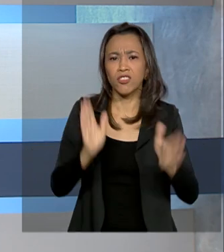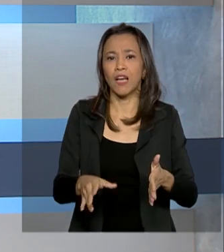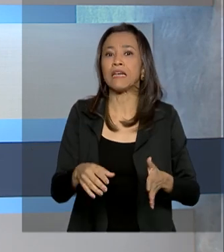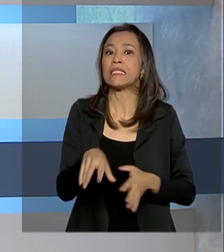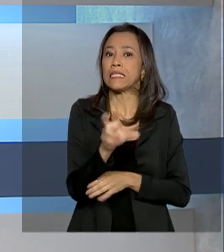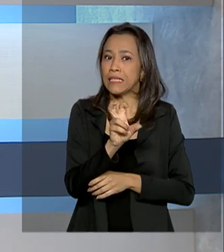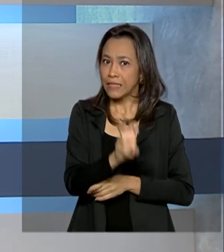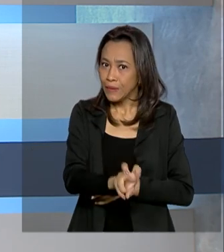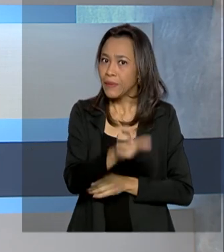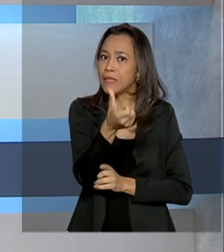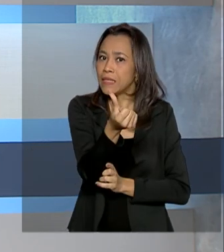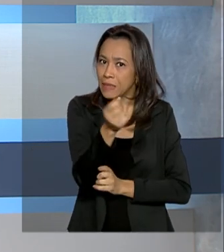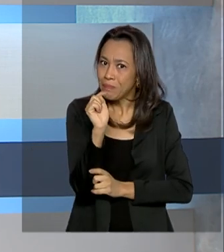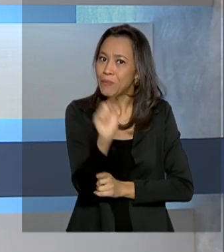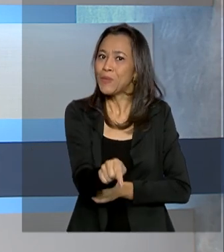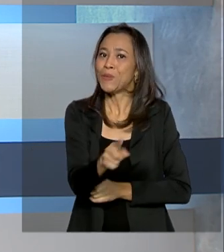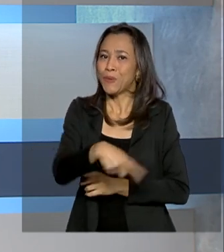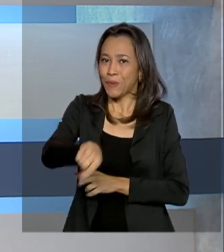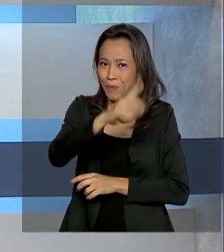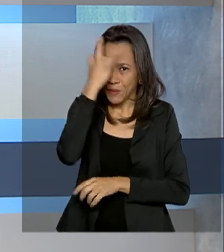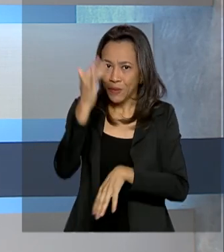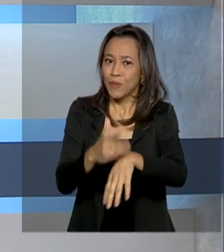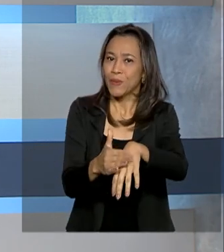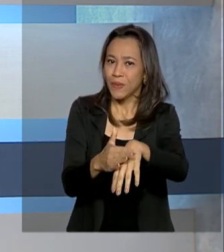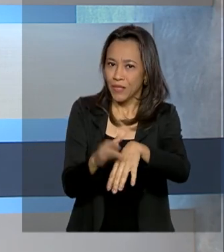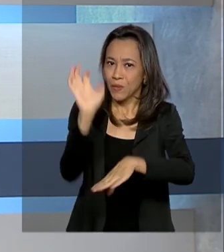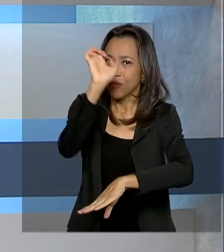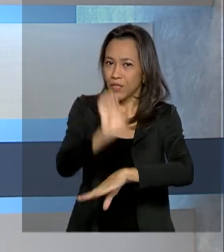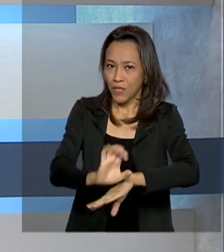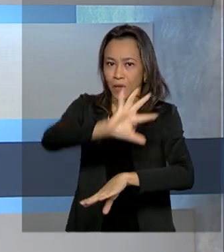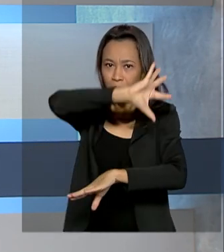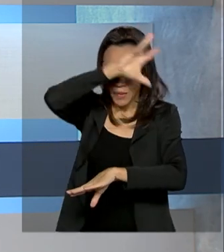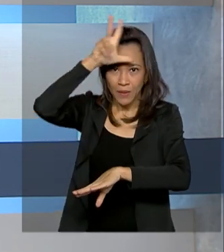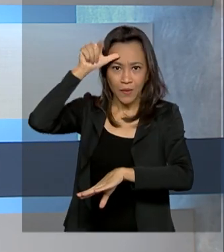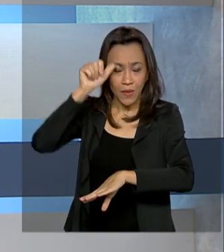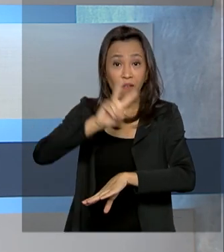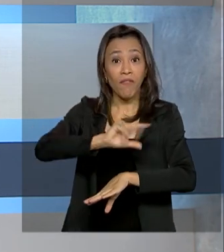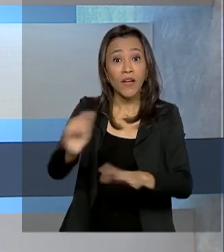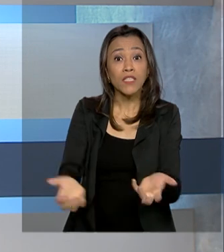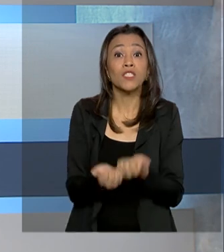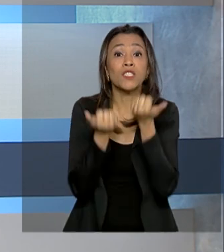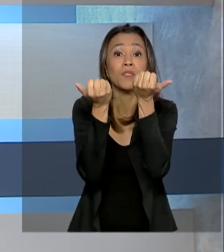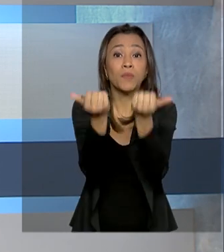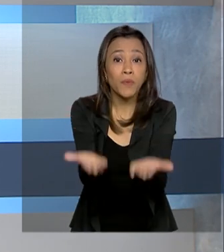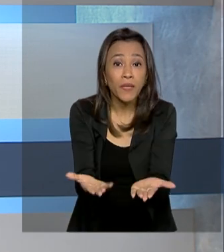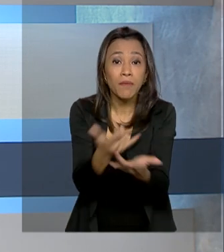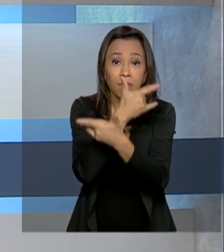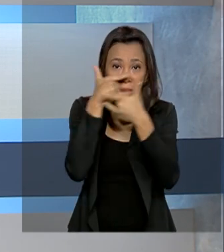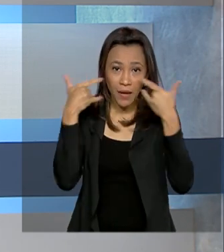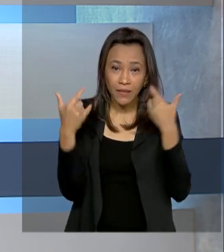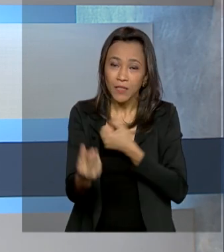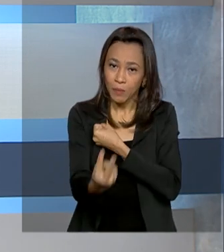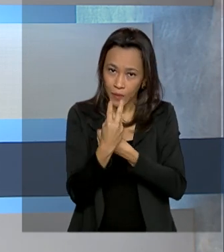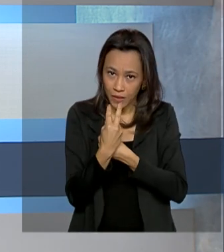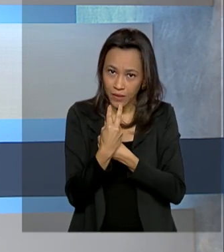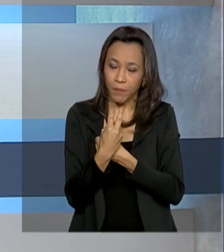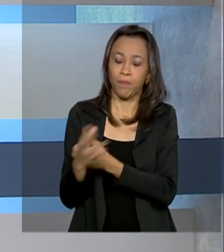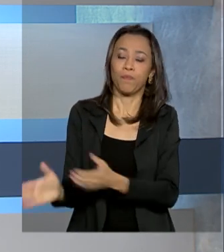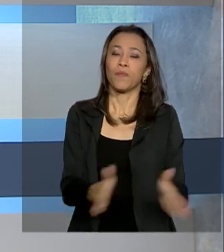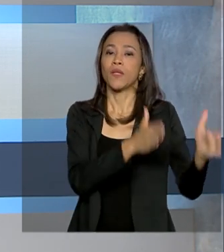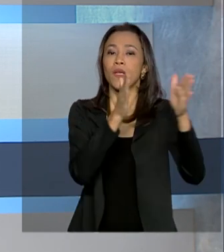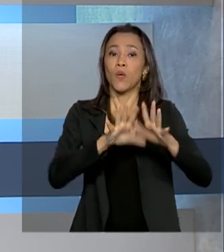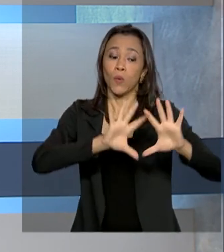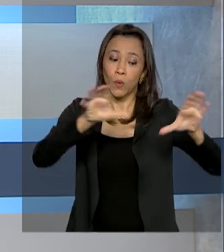de 56 mil pessoas no estado do Amazonas, serão distribuídas máscaras de proteção individual. Já a população